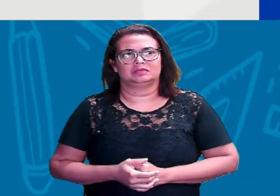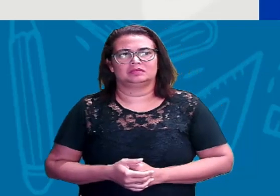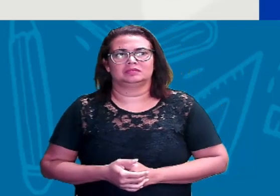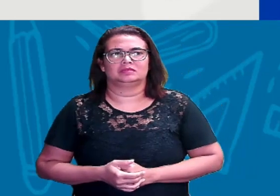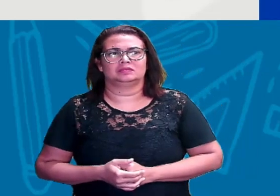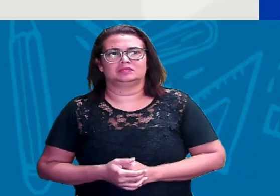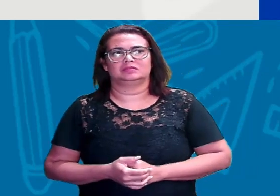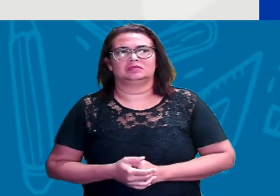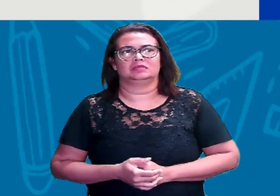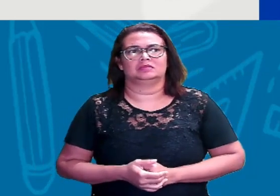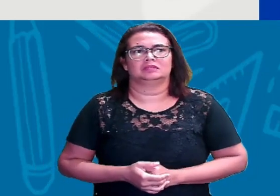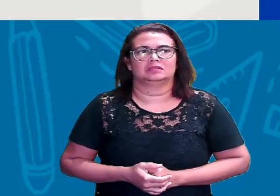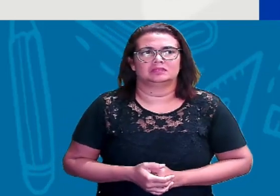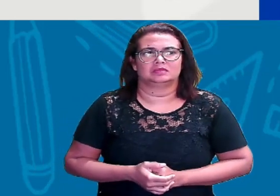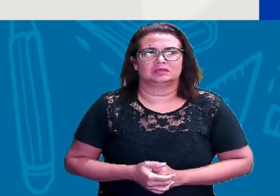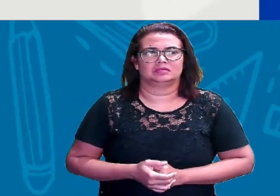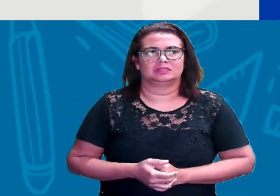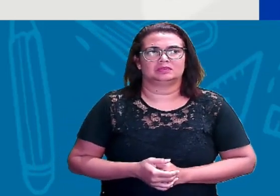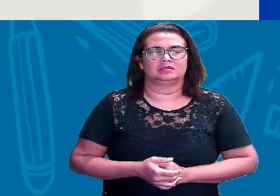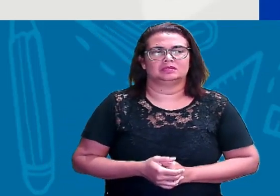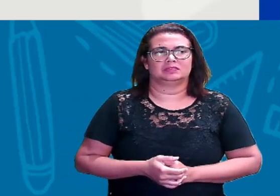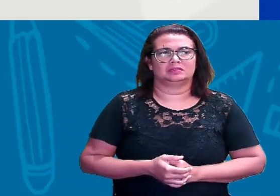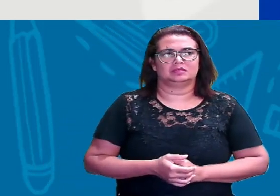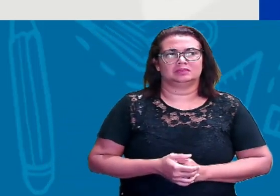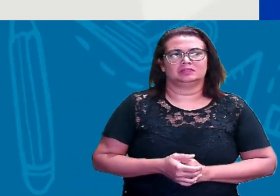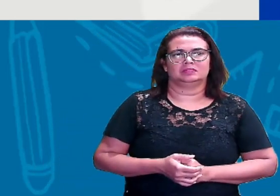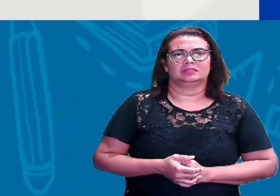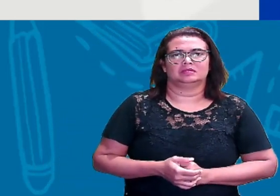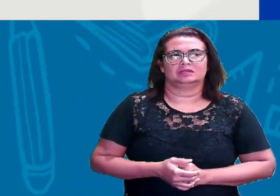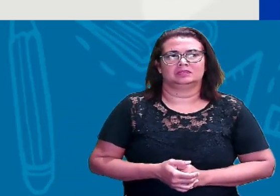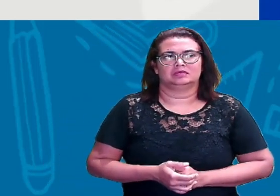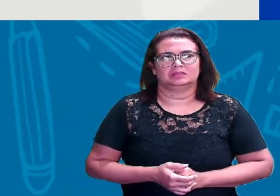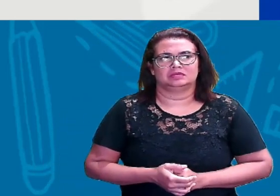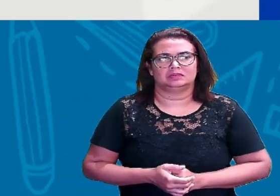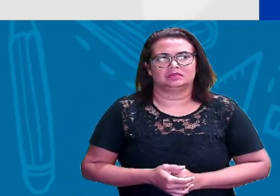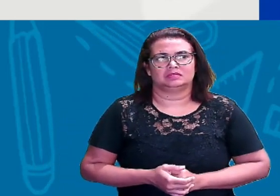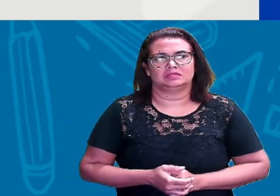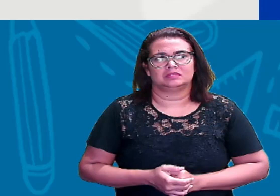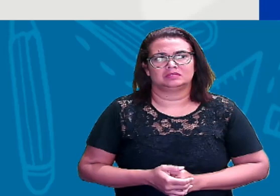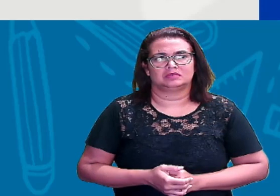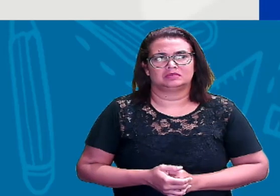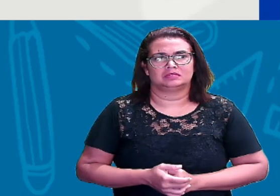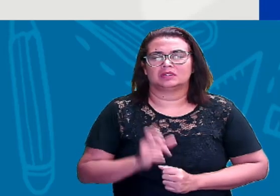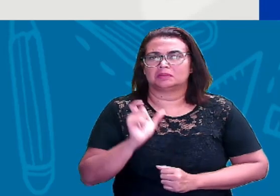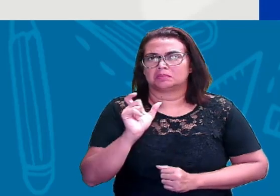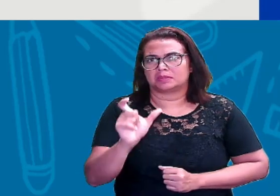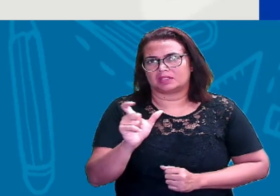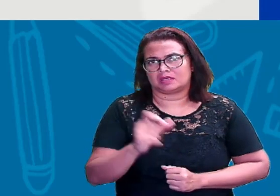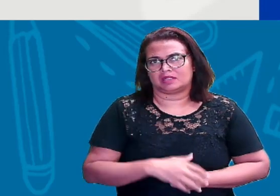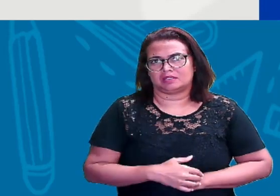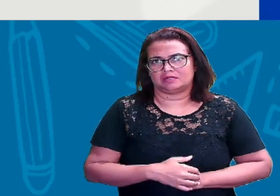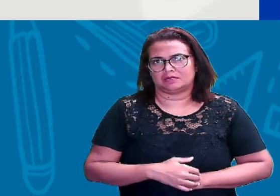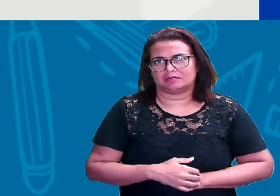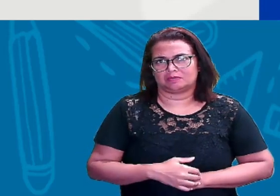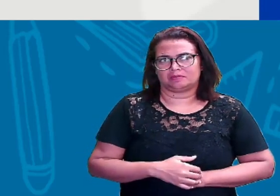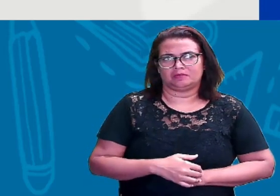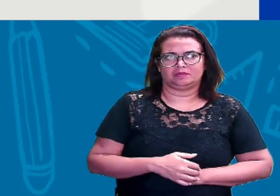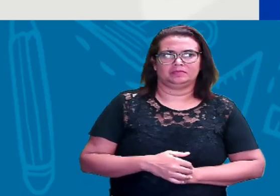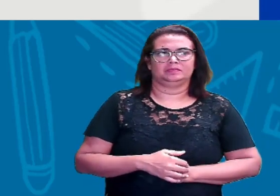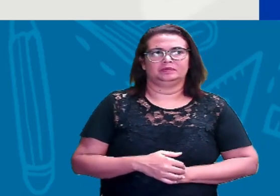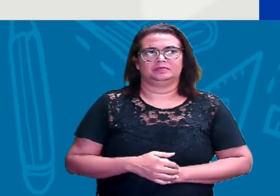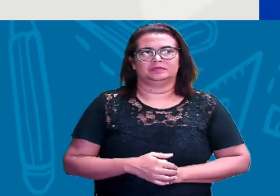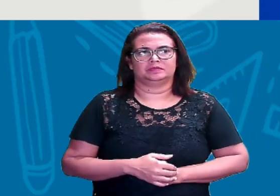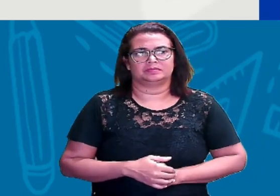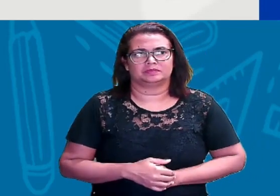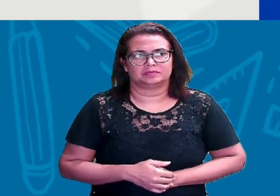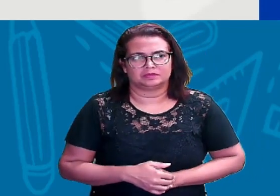Mam, mam, terminou em M. Por isso que a gente não fala mam, Porque não... Primeiro que não tem Y aí no final.